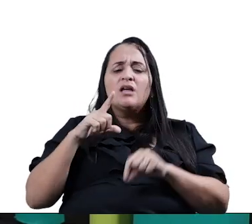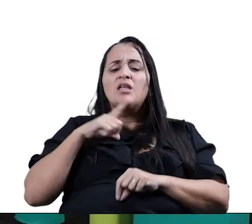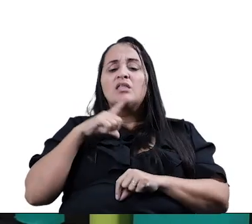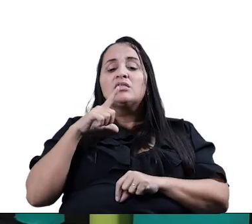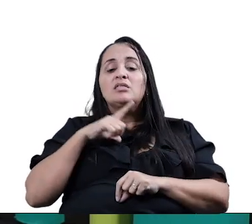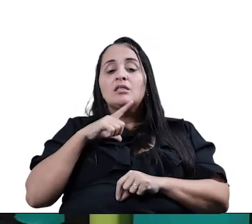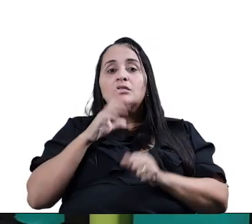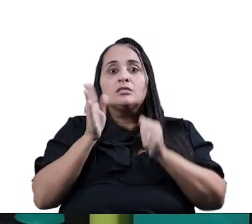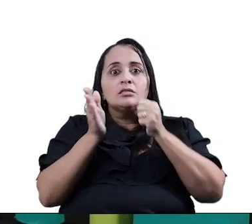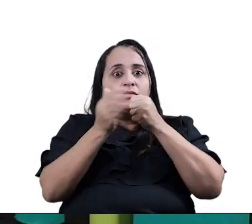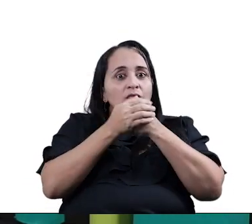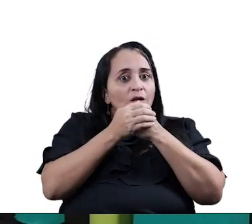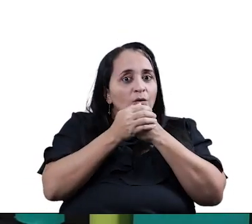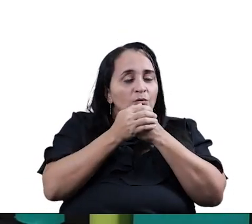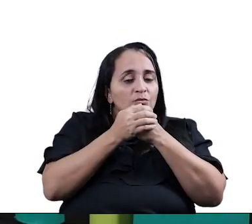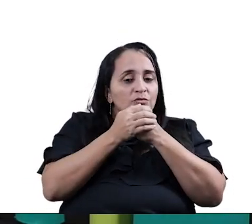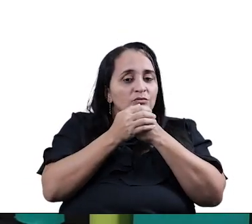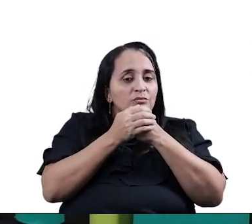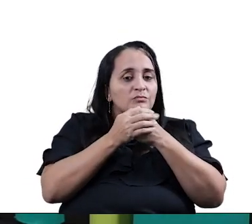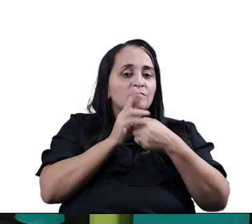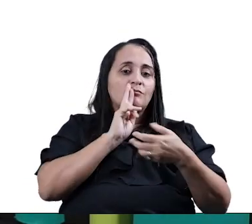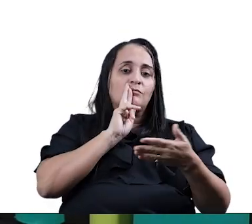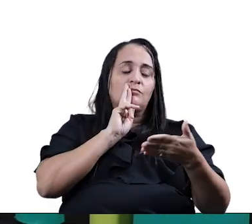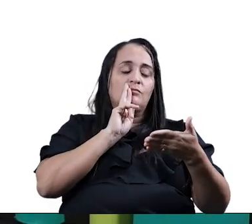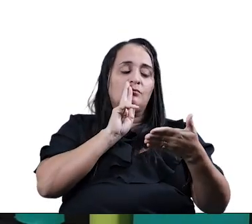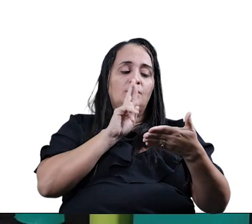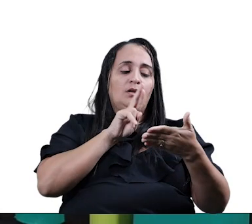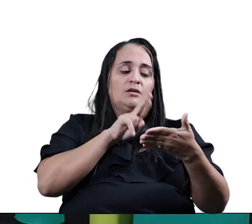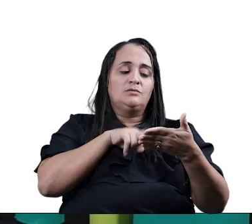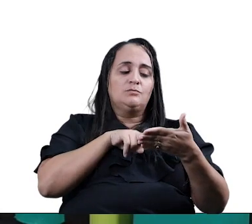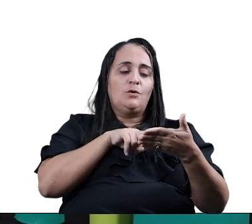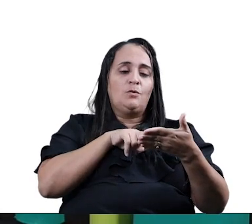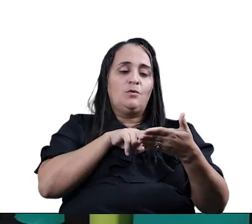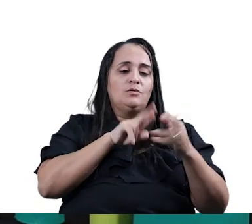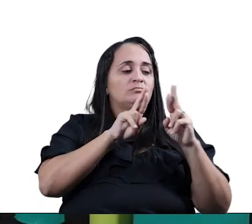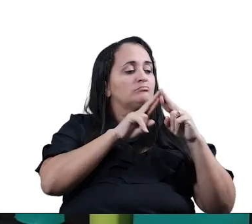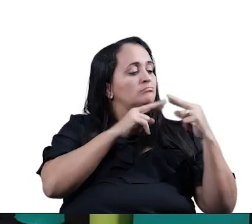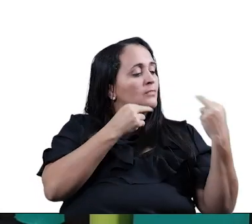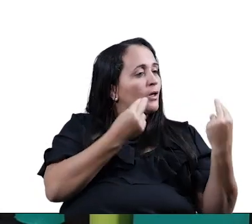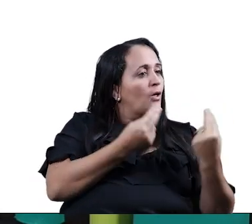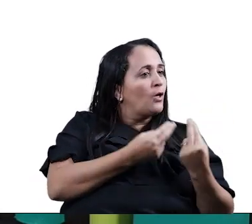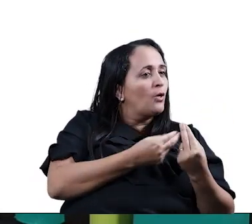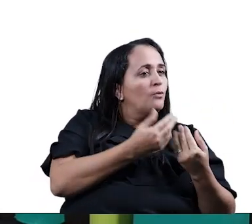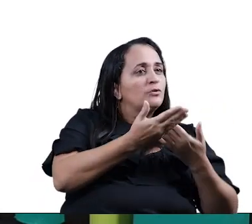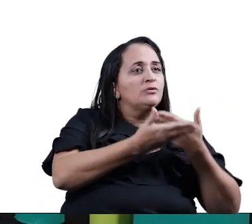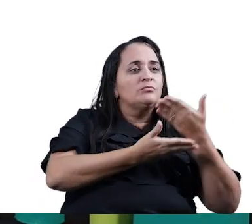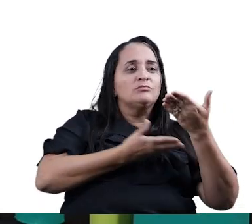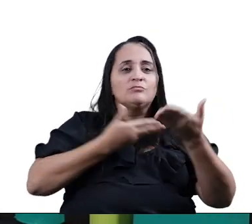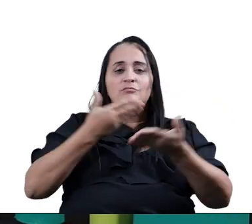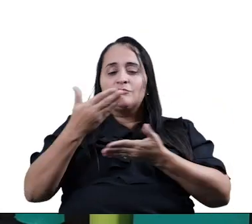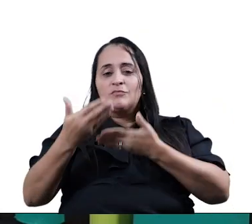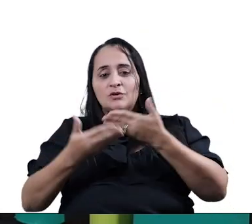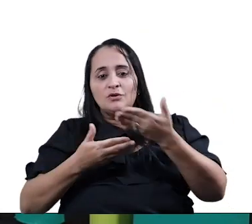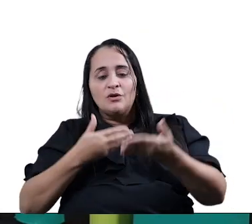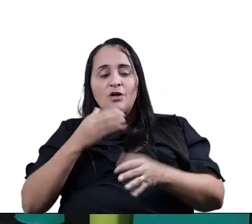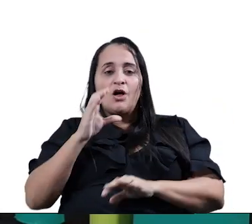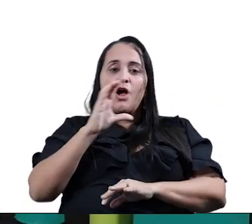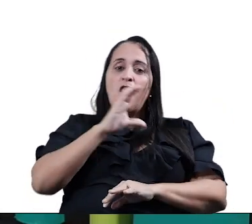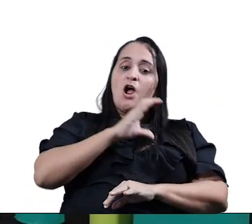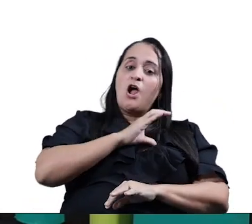vão Anotar A resposta Vão reunir com seus coleguinhas E vão